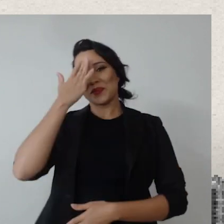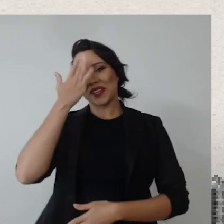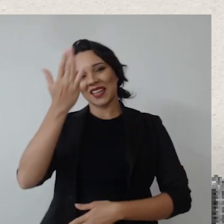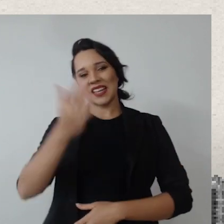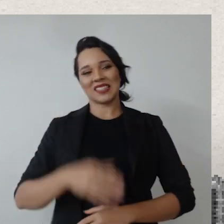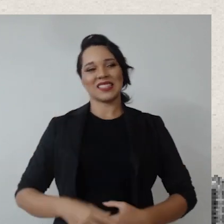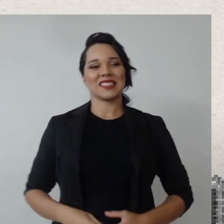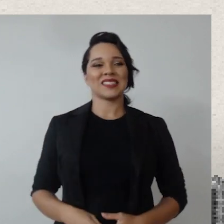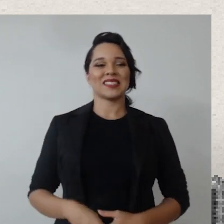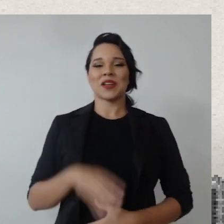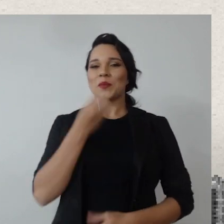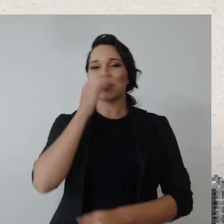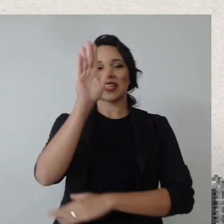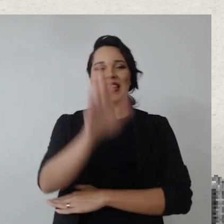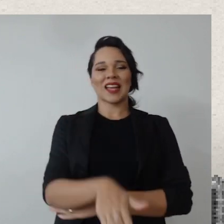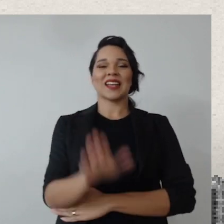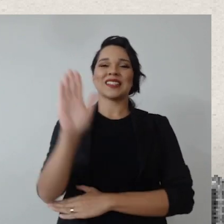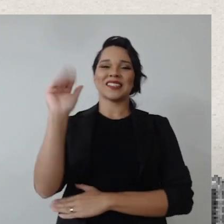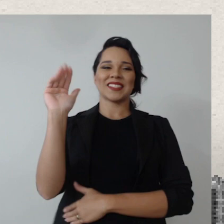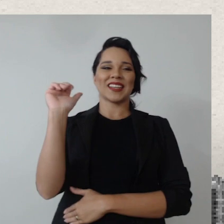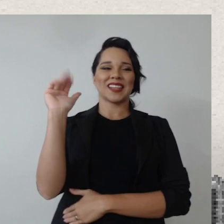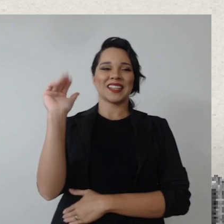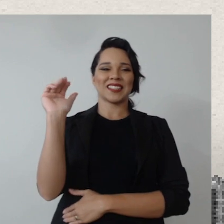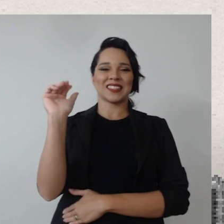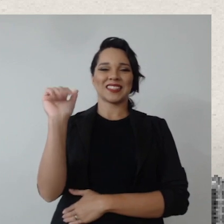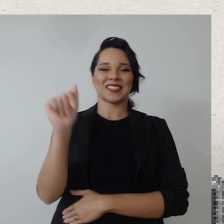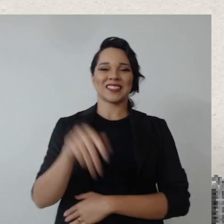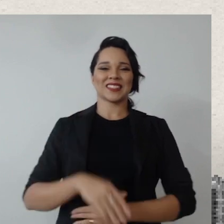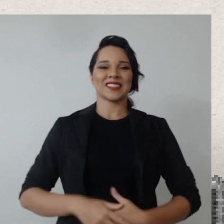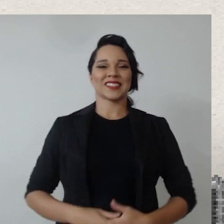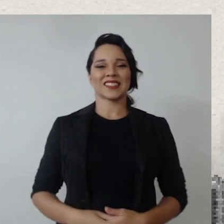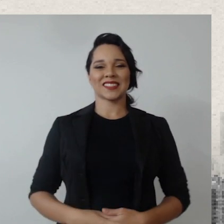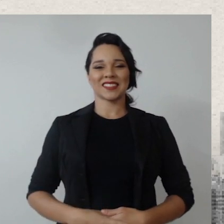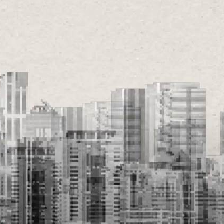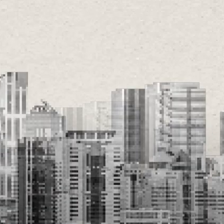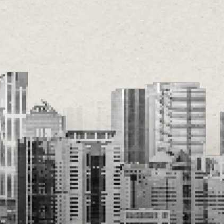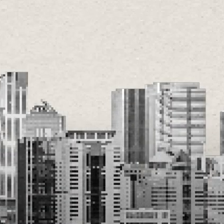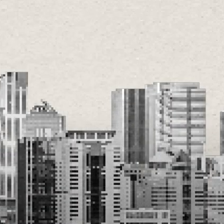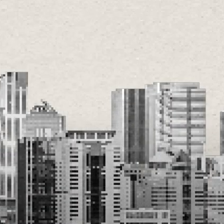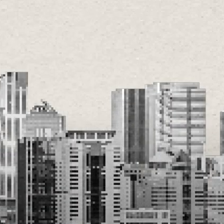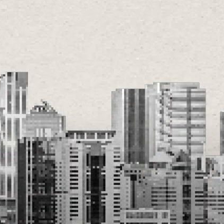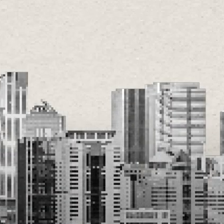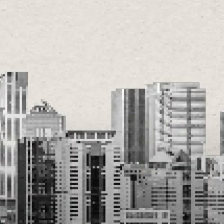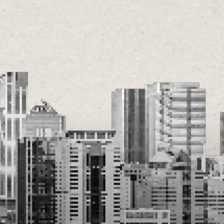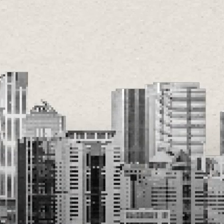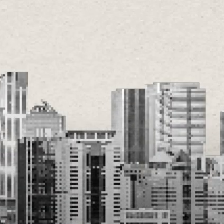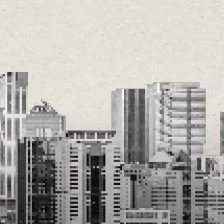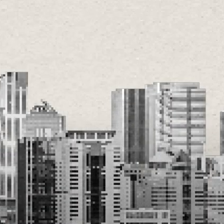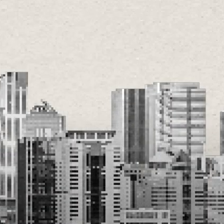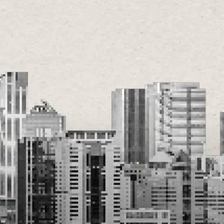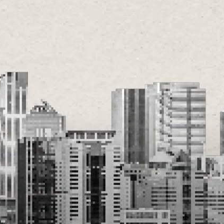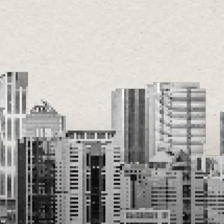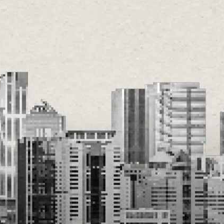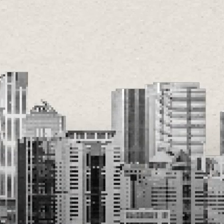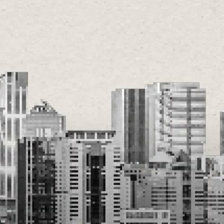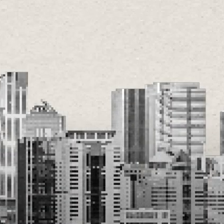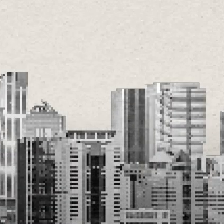Obrigada, viu, gente? Obrigado. tarde. Tchau, tchau. Obrigado. Tchau, tchau. Obrigado. Obrigado. Obrigado.